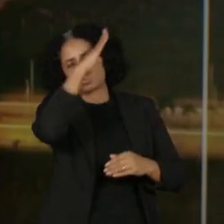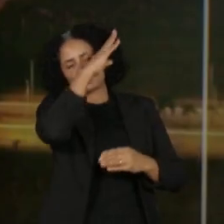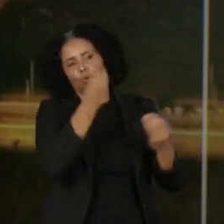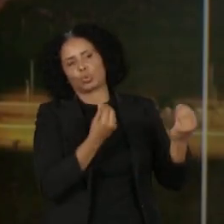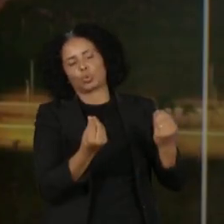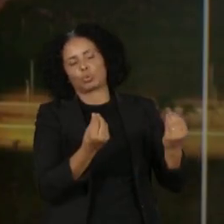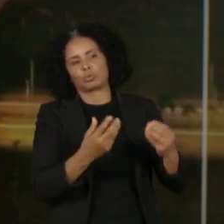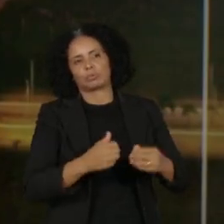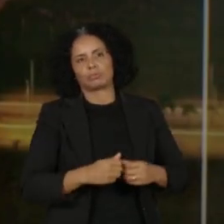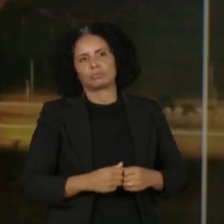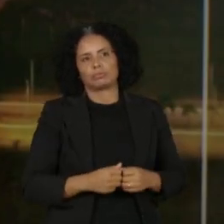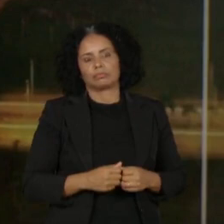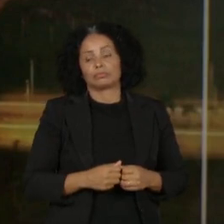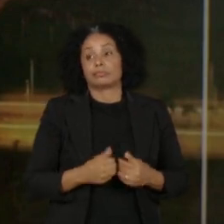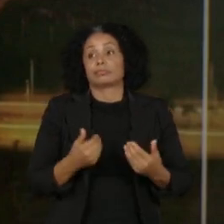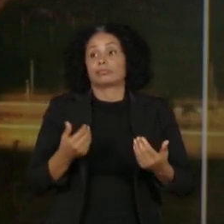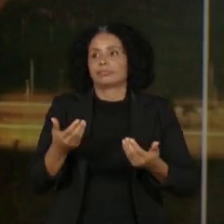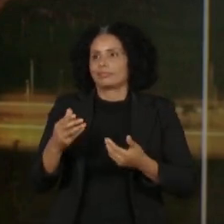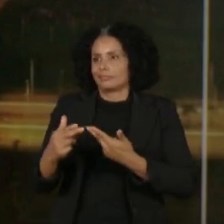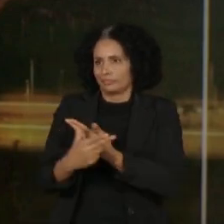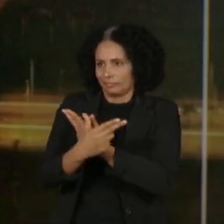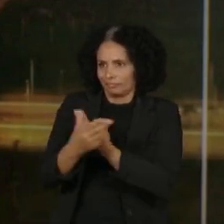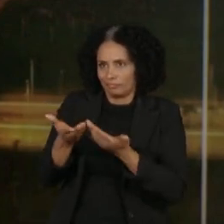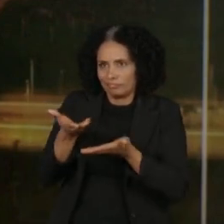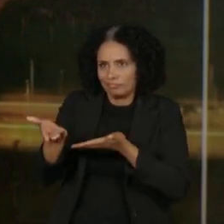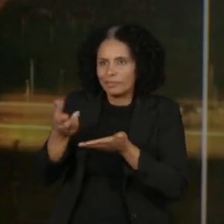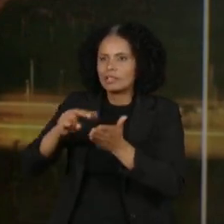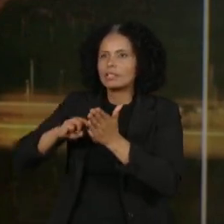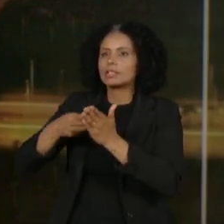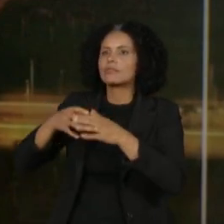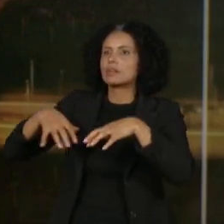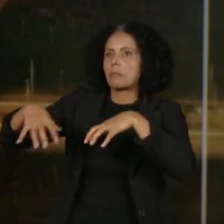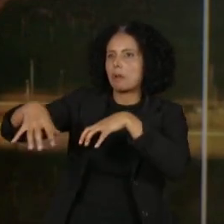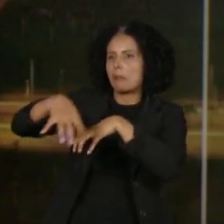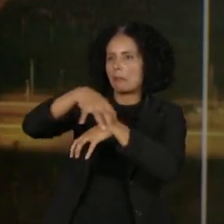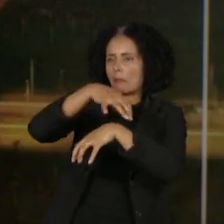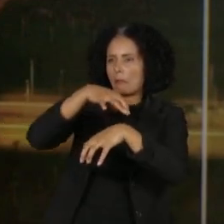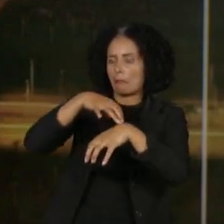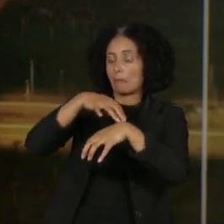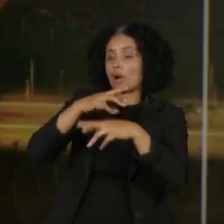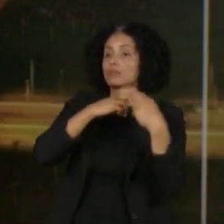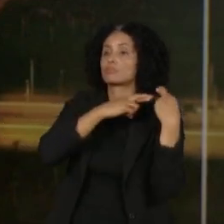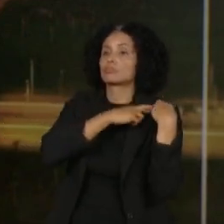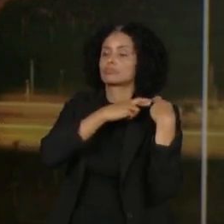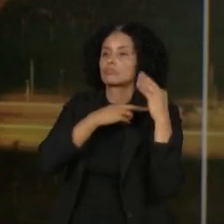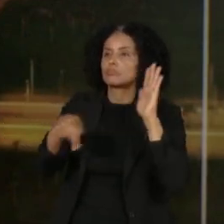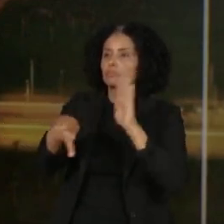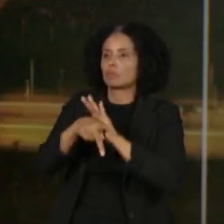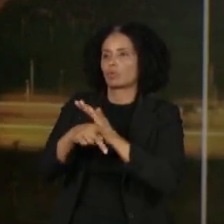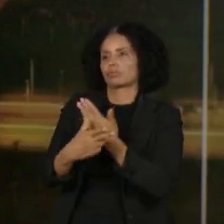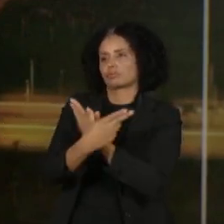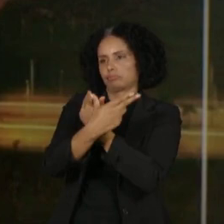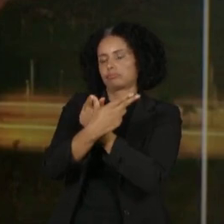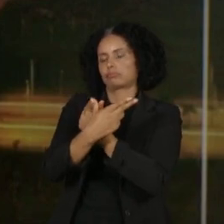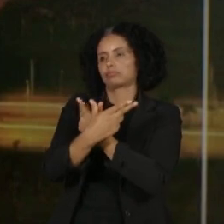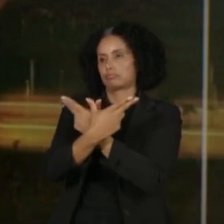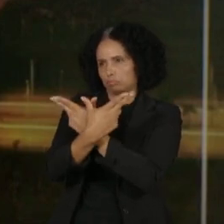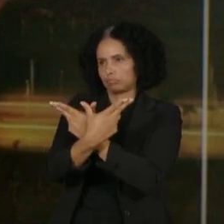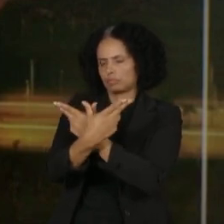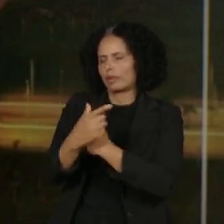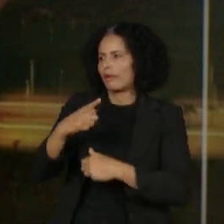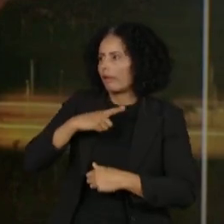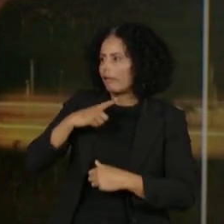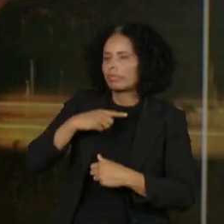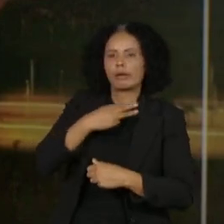Cristiane, o diálogo com as Forças Armadas tem a com as competências constitucionais das Forças Armadas. liderado pelo ministro da Defesa, que